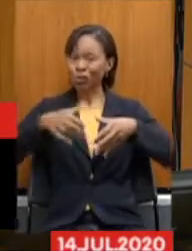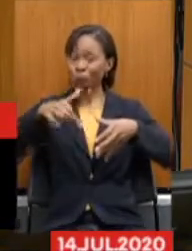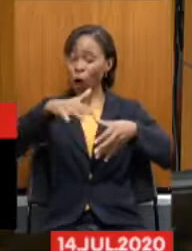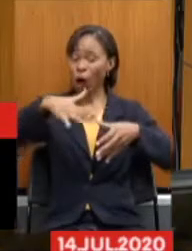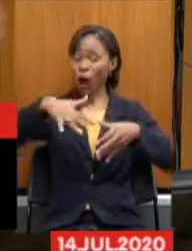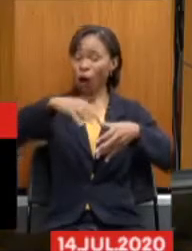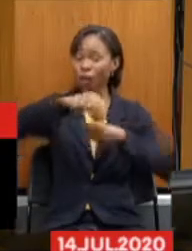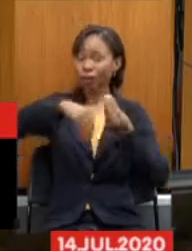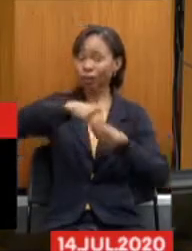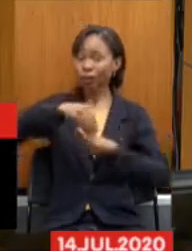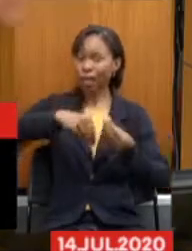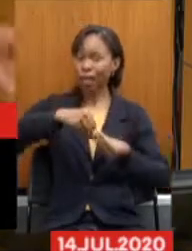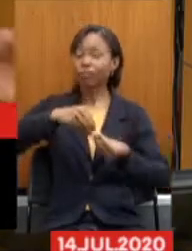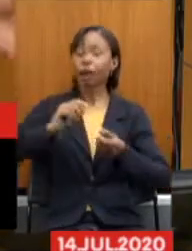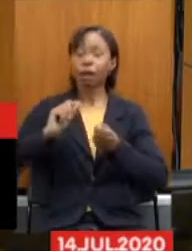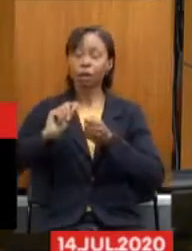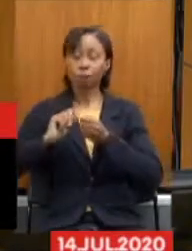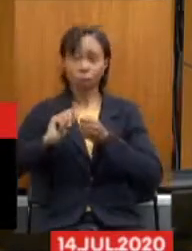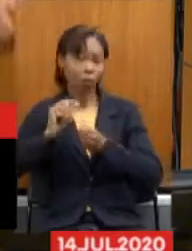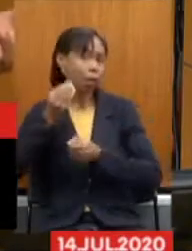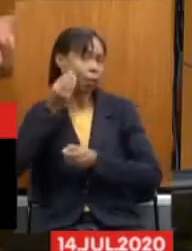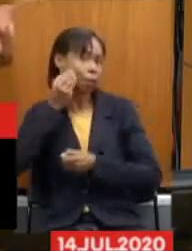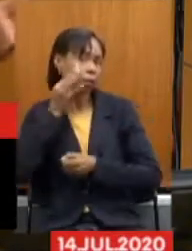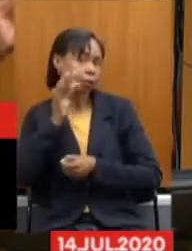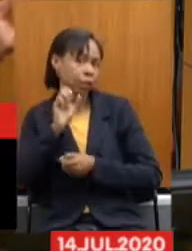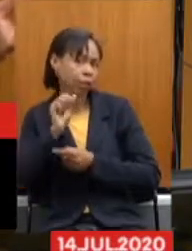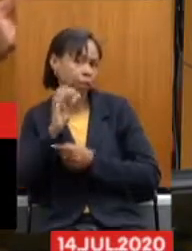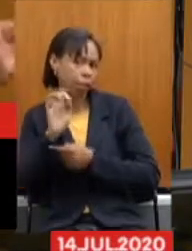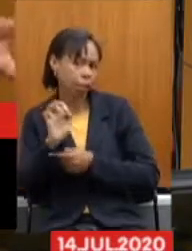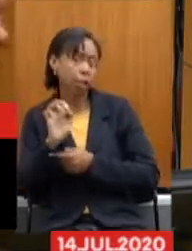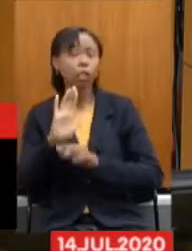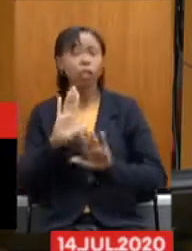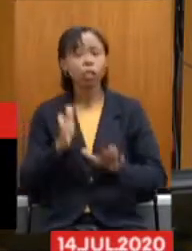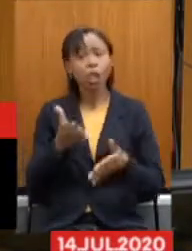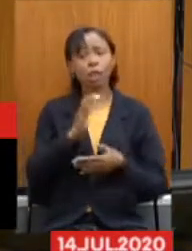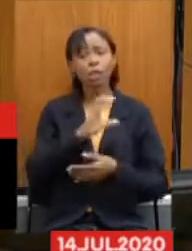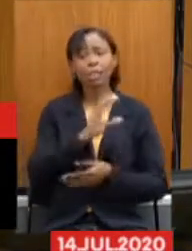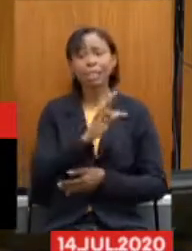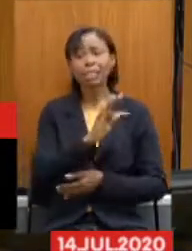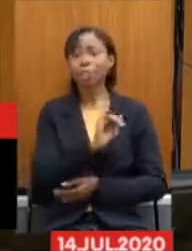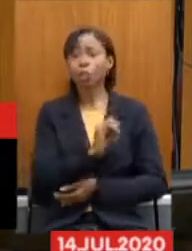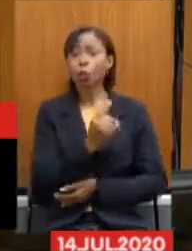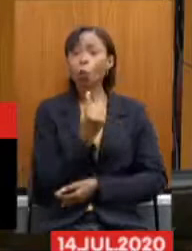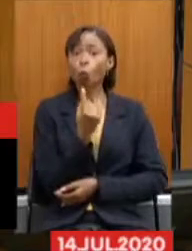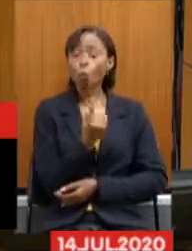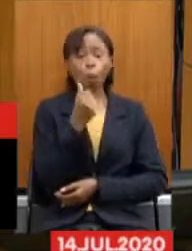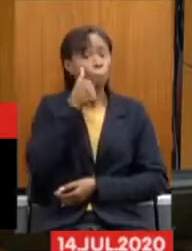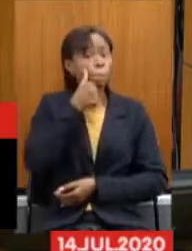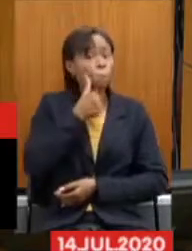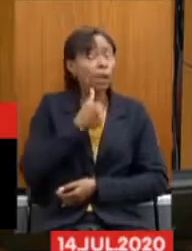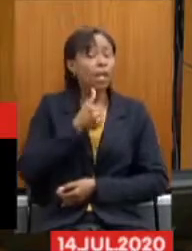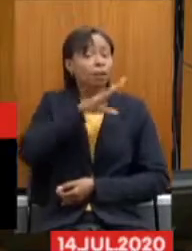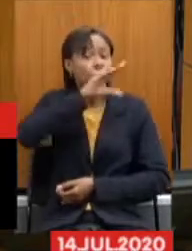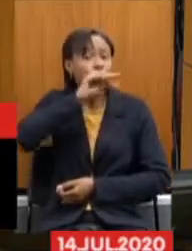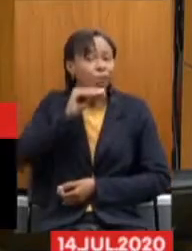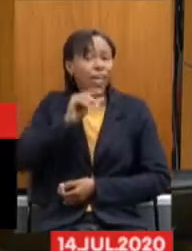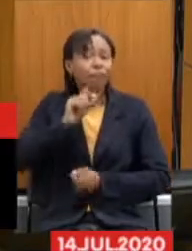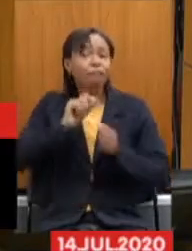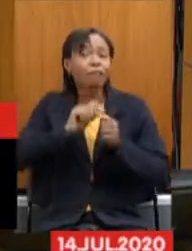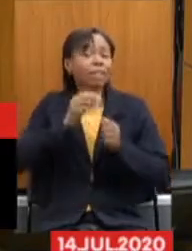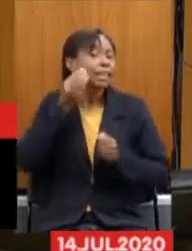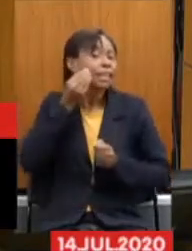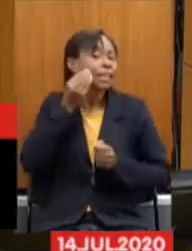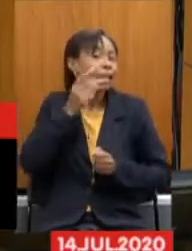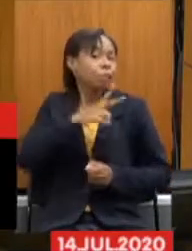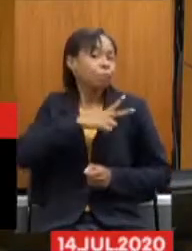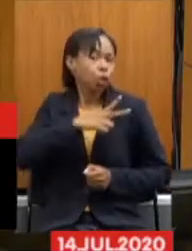Nós tivemos um caso, agora recente, dentro de um CTI, em que uma funcionária fez o teste particular, deu positivo, mas ela não